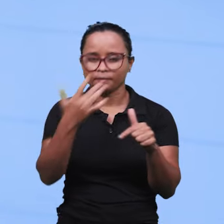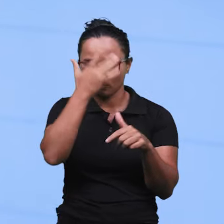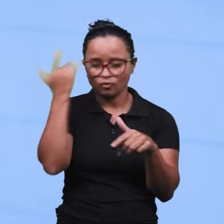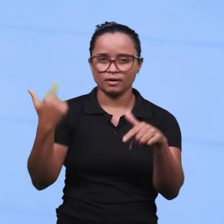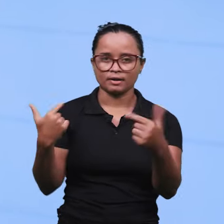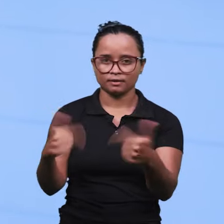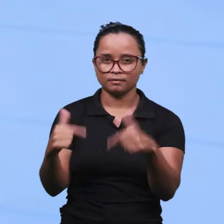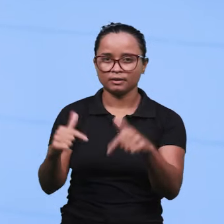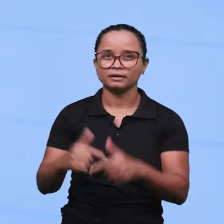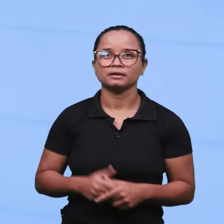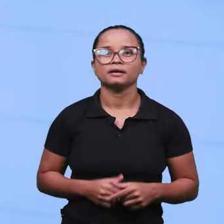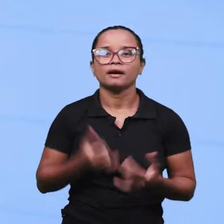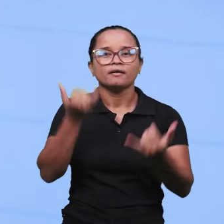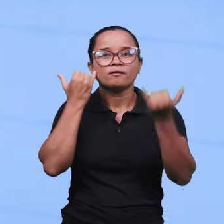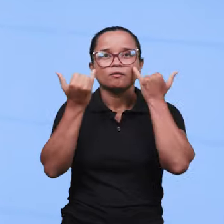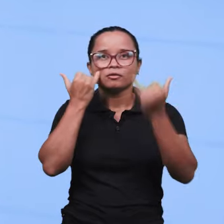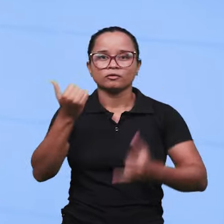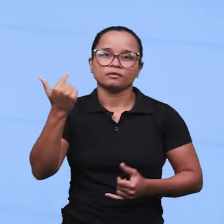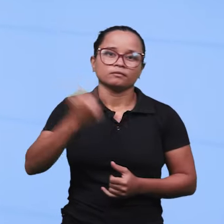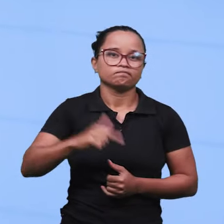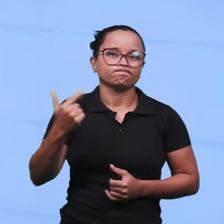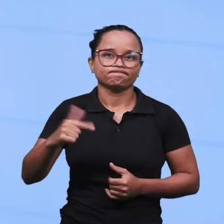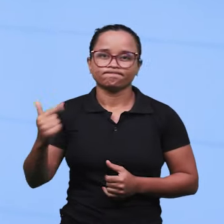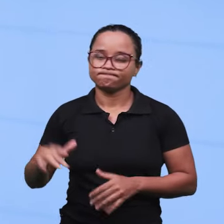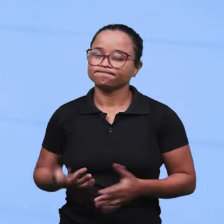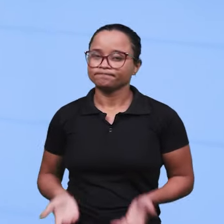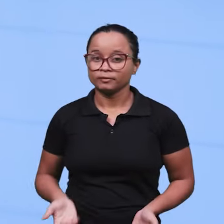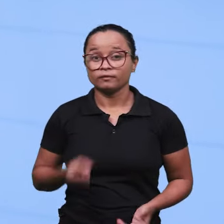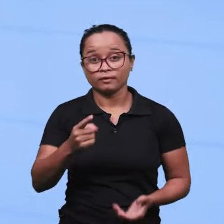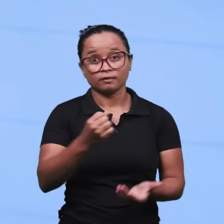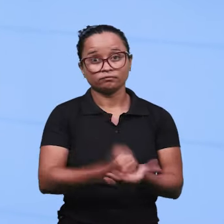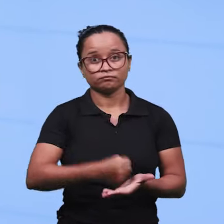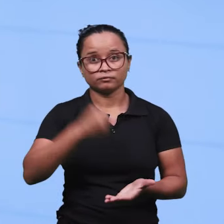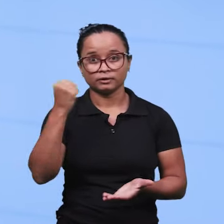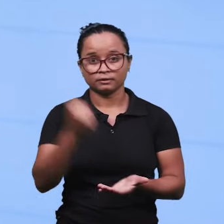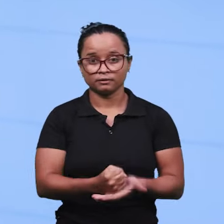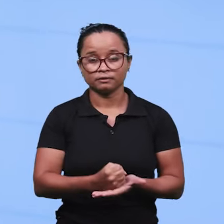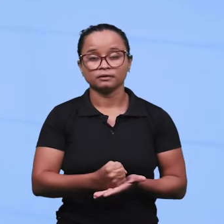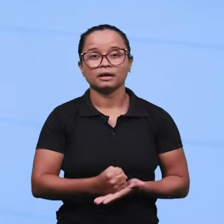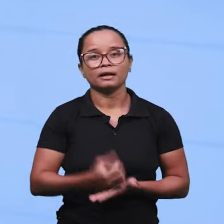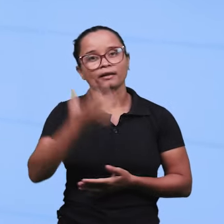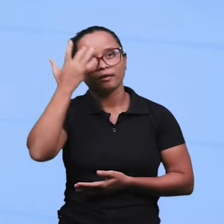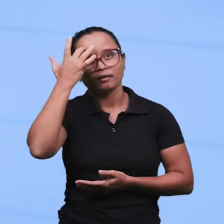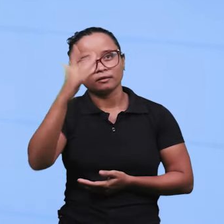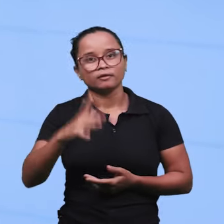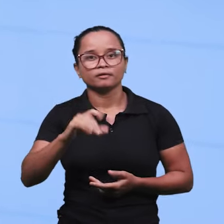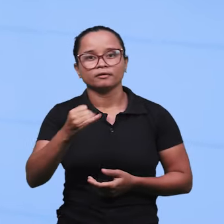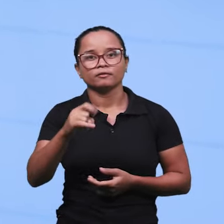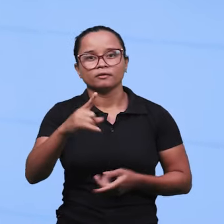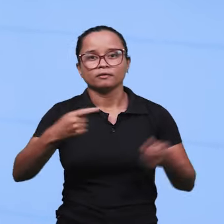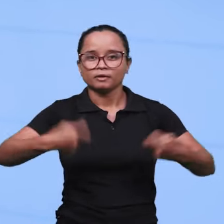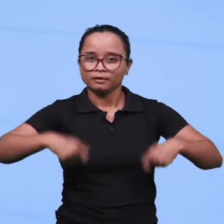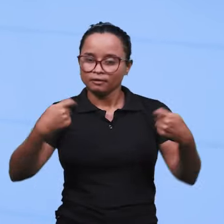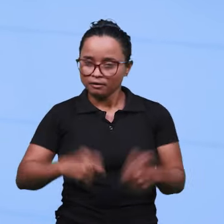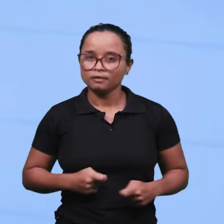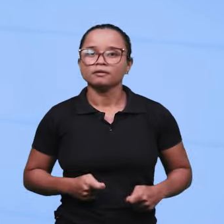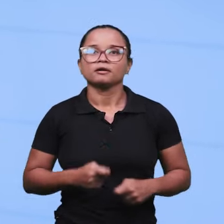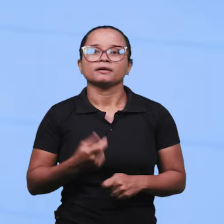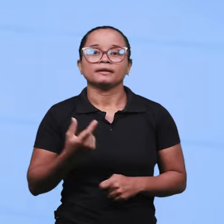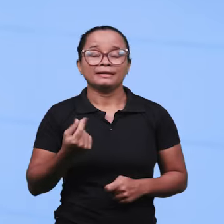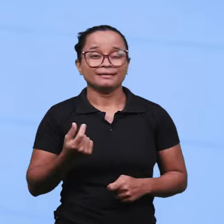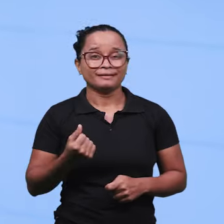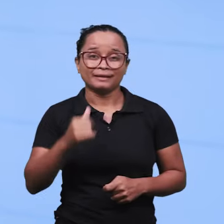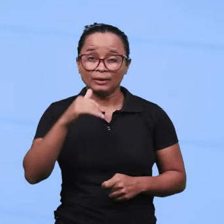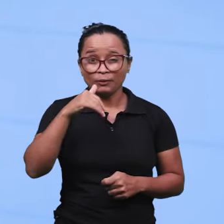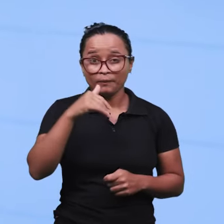em questão de ele não ter essas informações, né, você foi contratado e talvez você não saiba se você precisa de recebência adicional, né, se